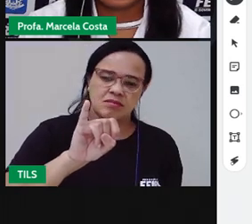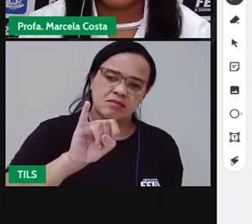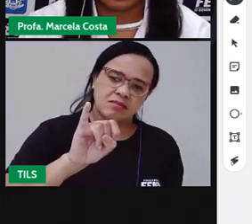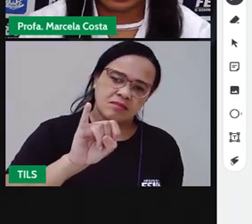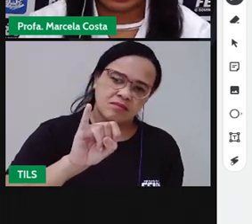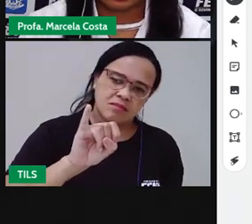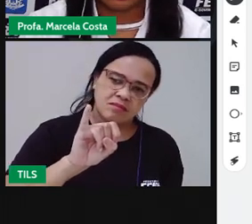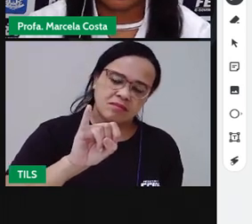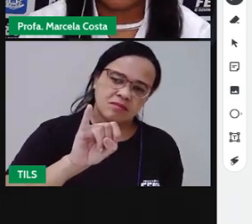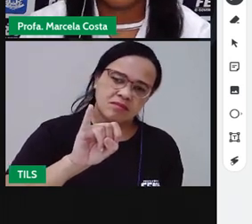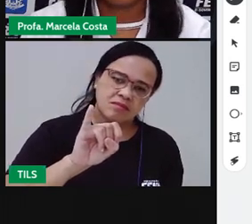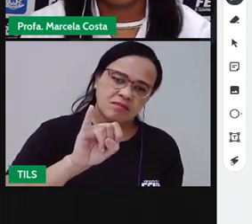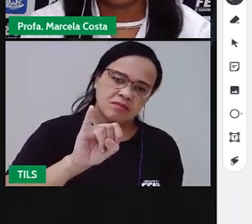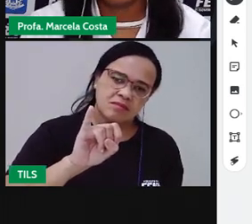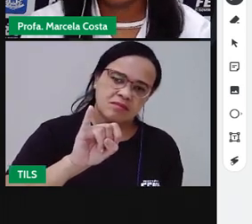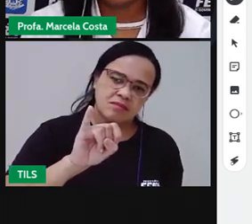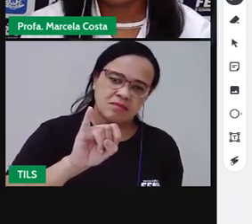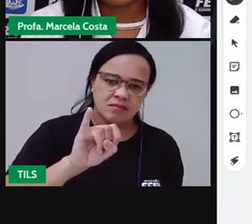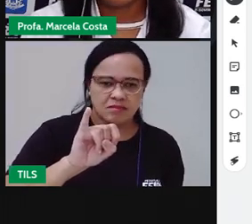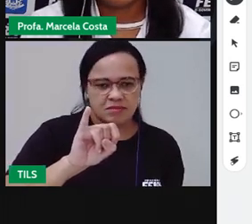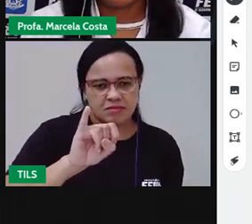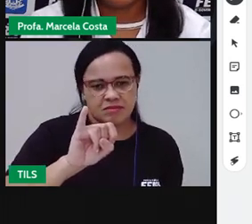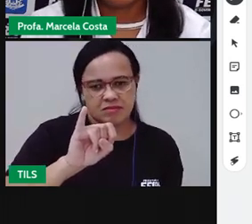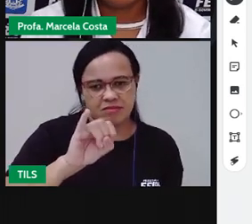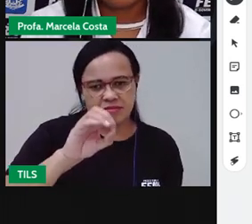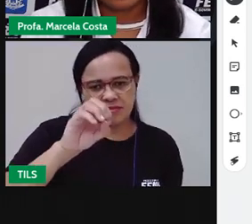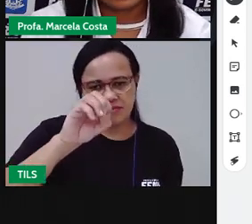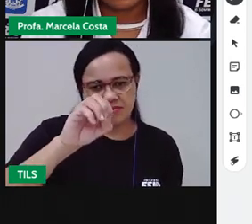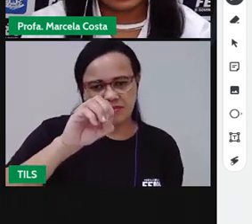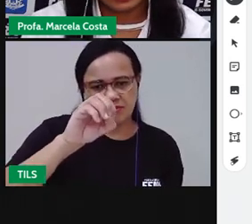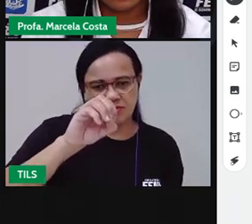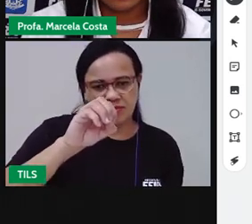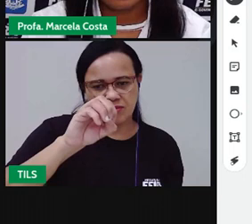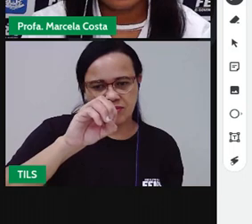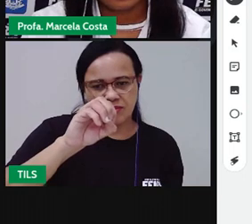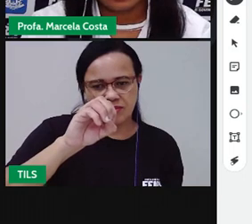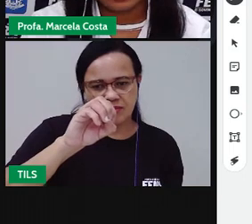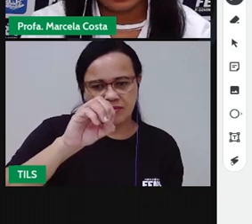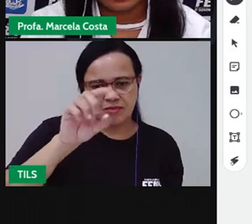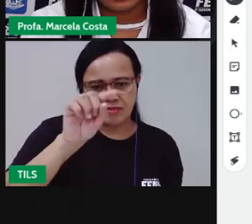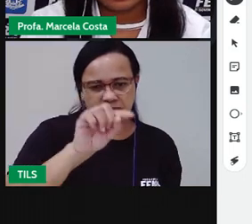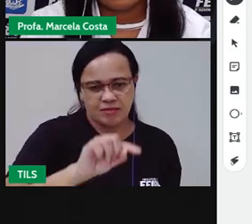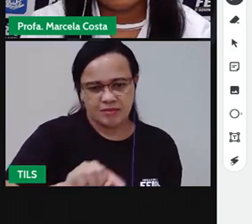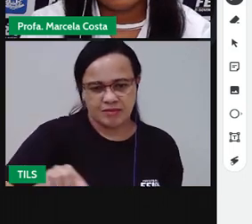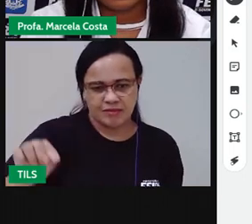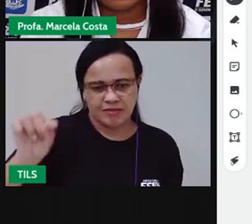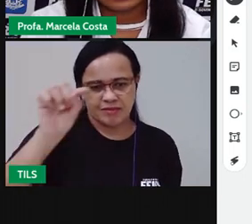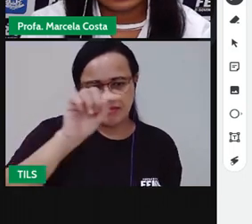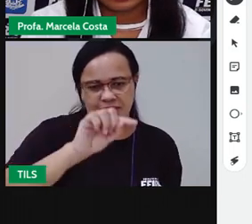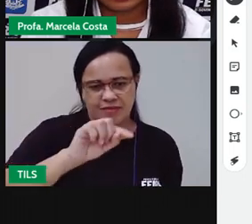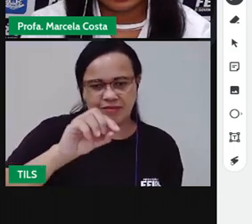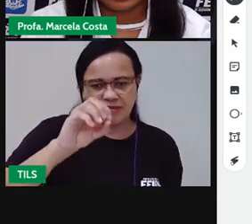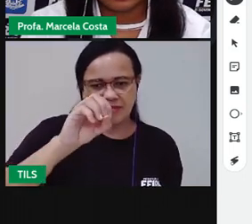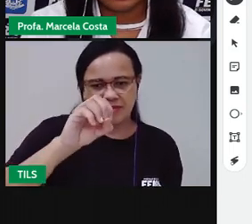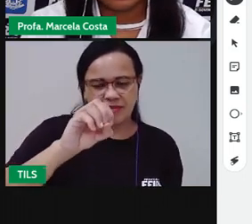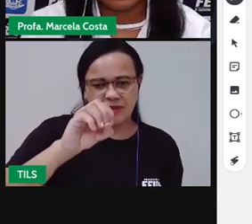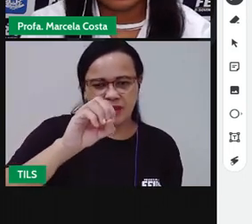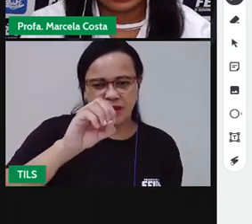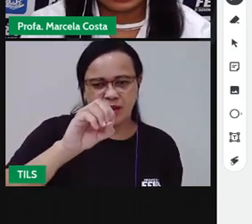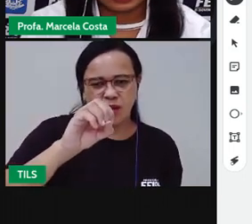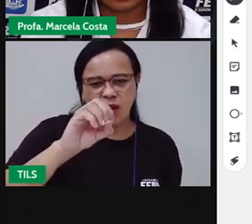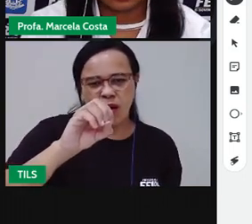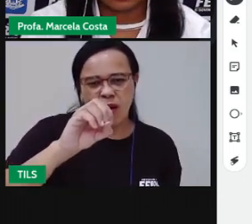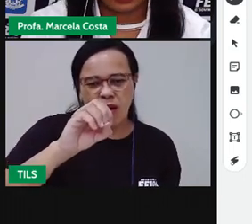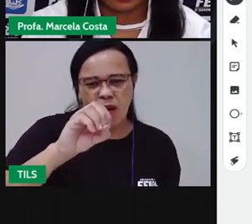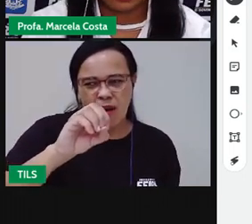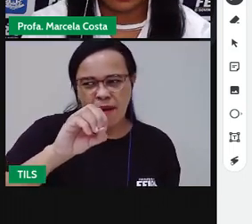Traçado reto. Letra O. Vamos fazer um círculo? Venho descendo aqui, ó. Um